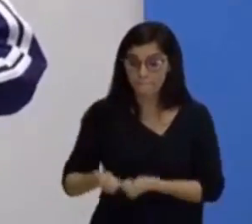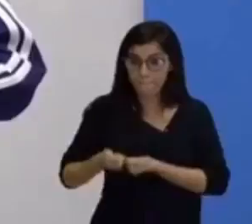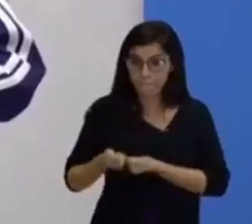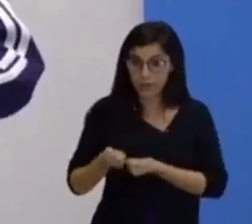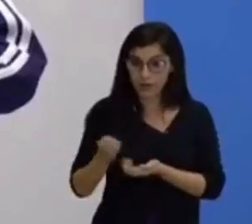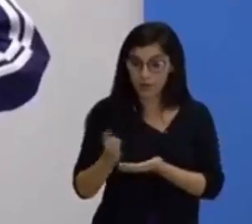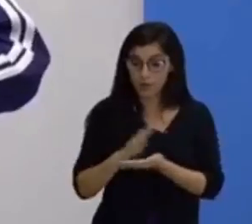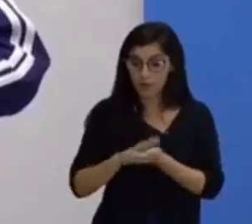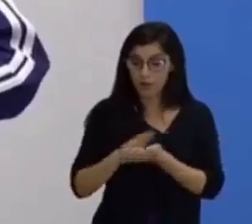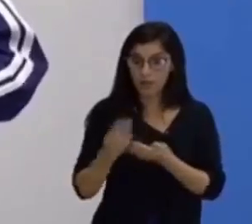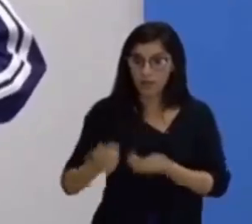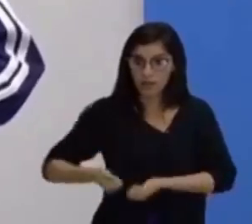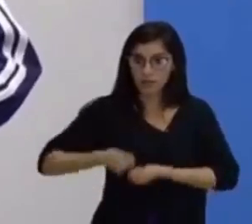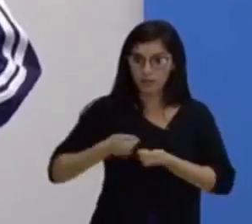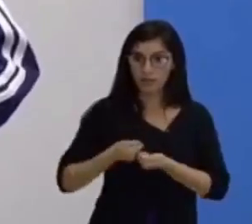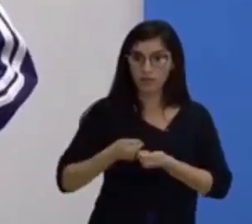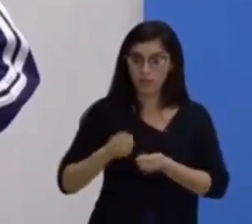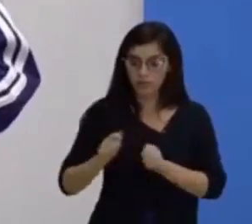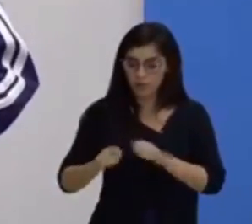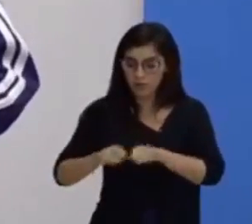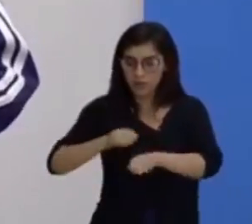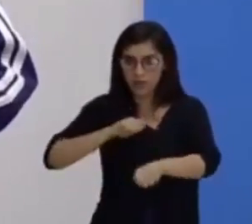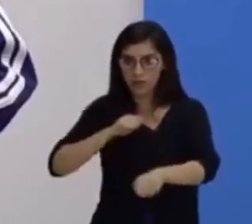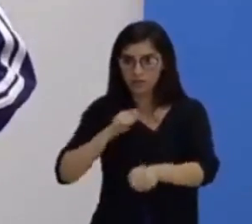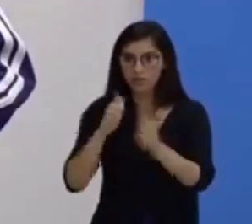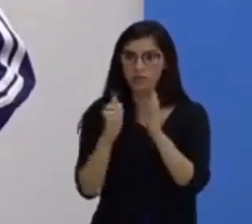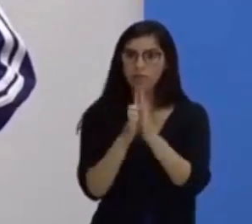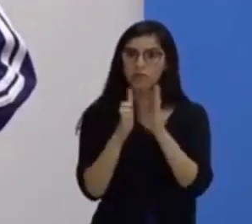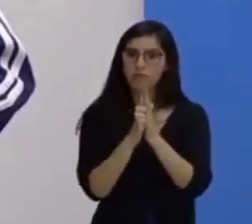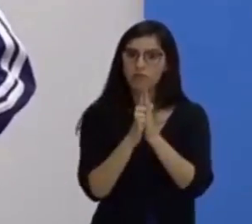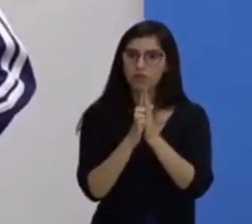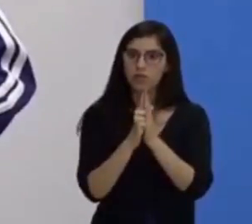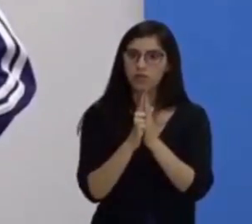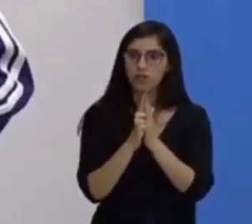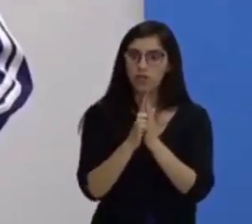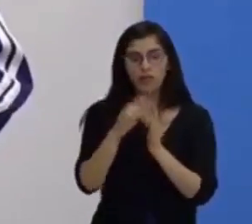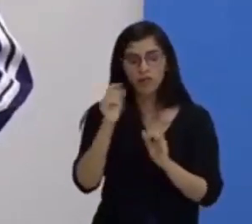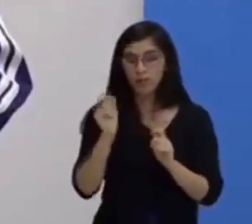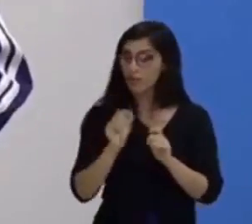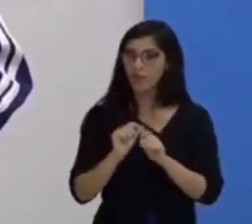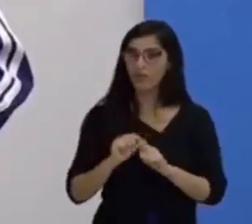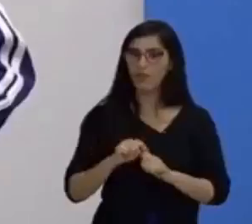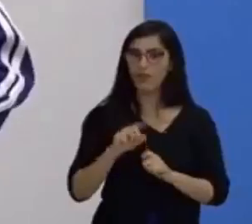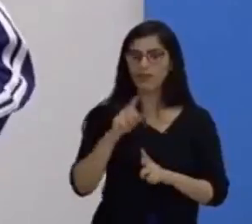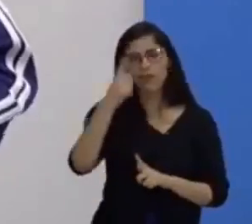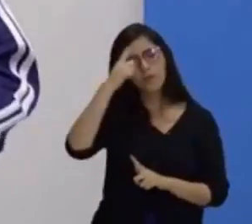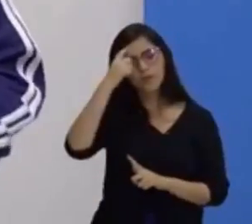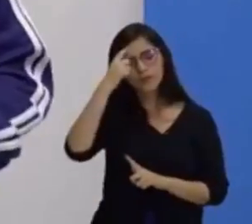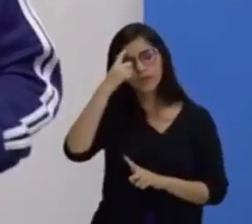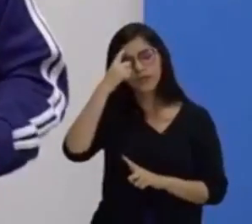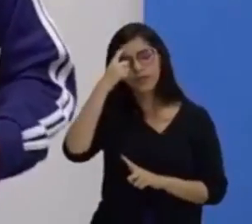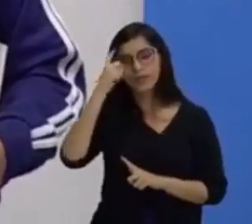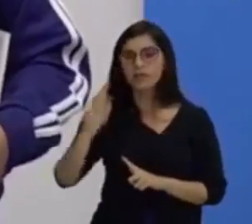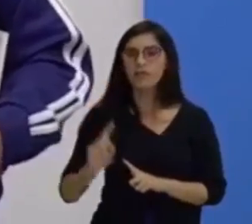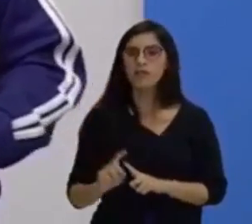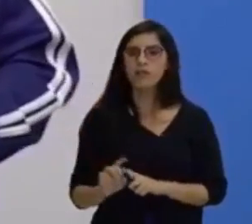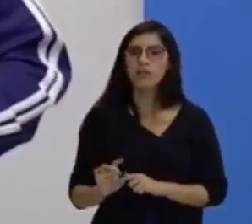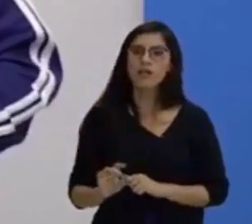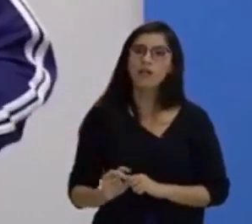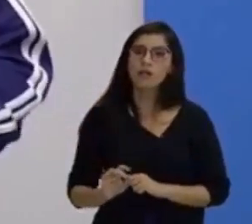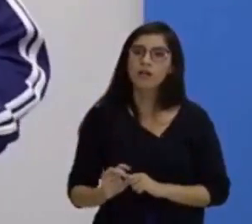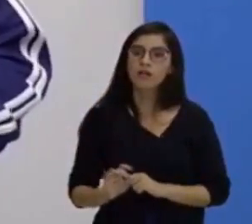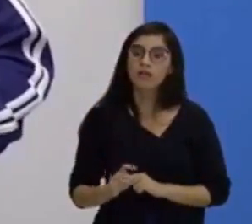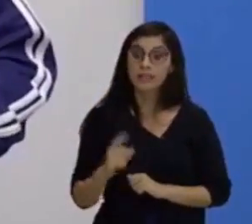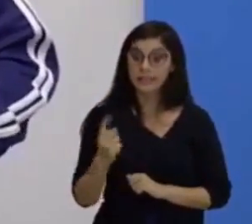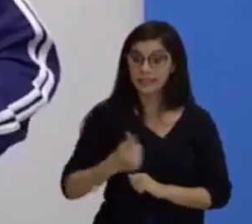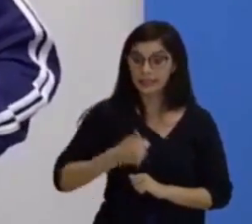você arrancou uma folha e você rasgou uma folha. Não faça isso não, é só para você pensar. Mas aí, de uma folha, nós